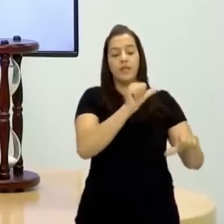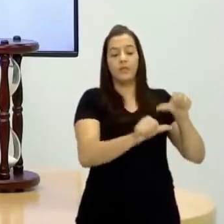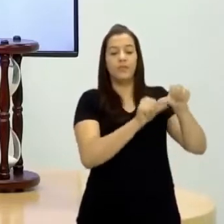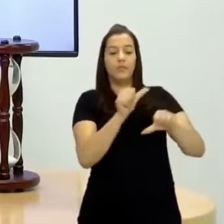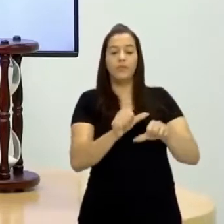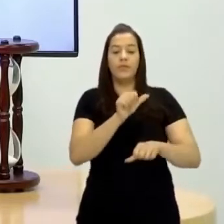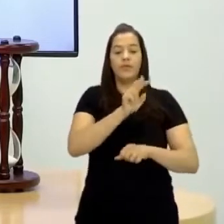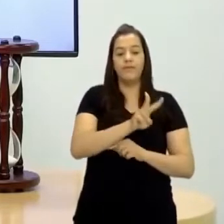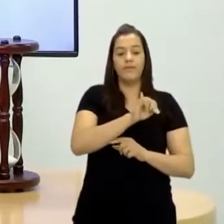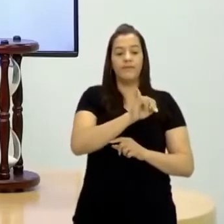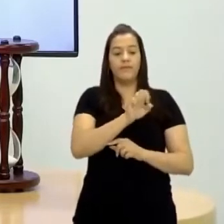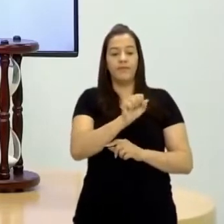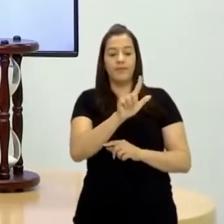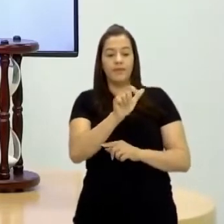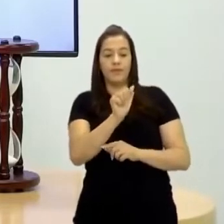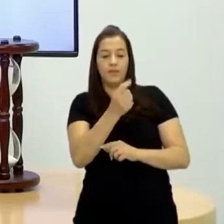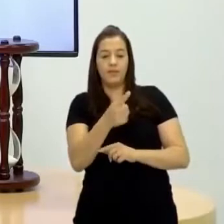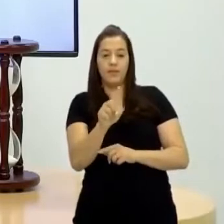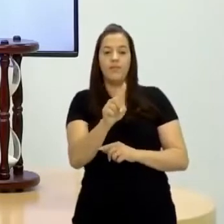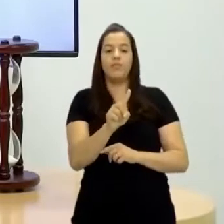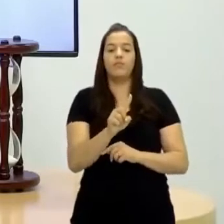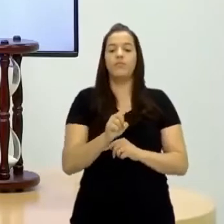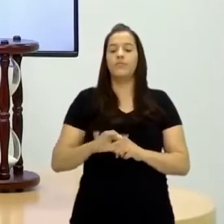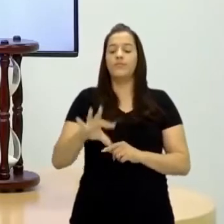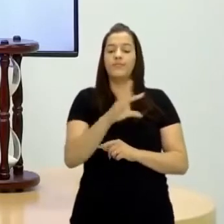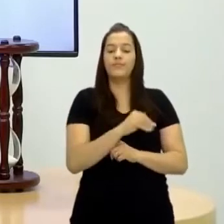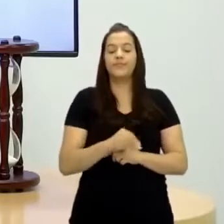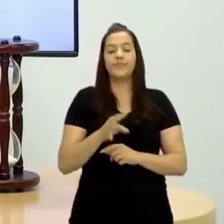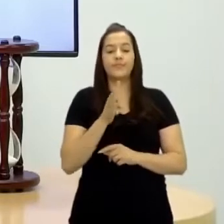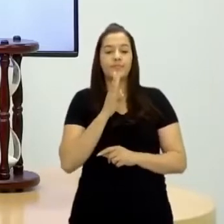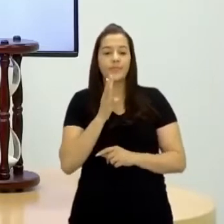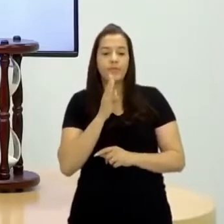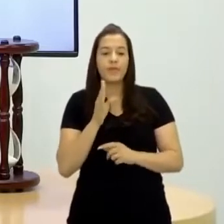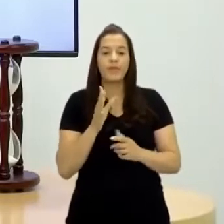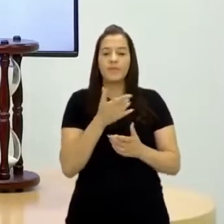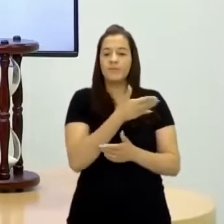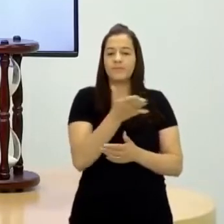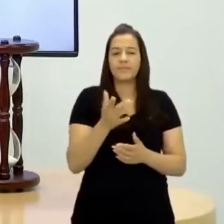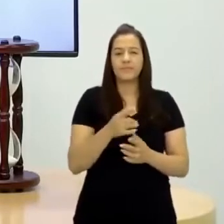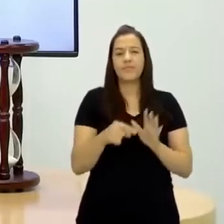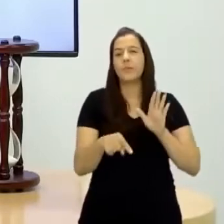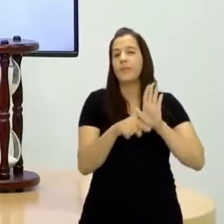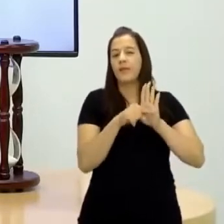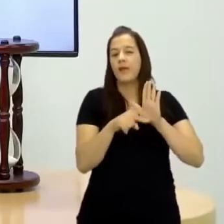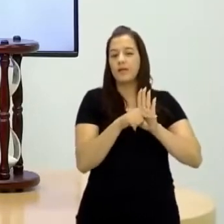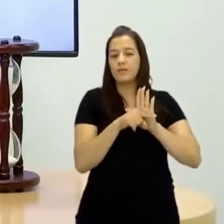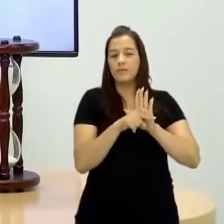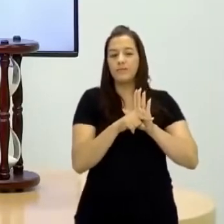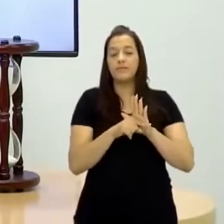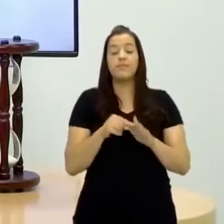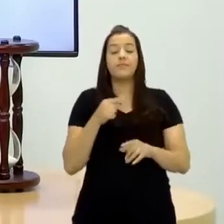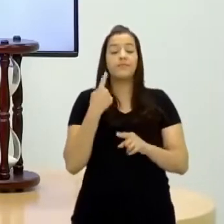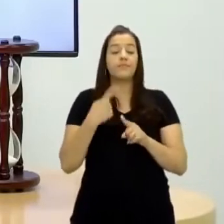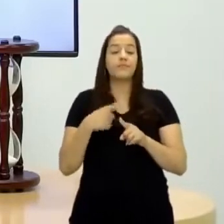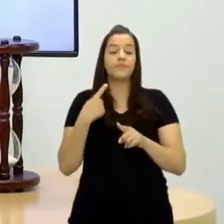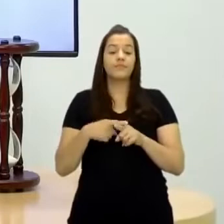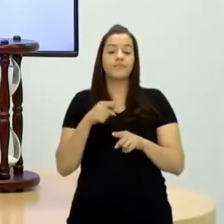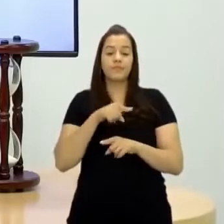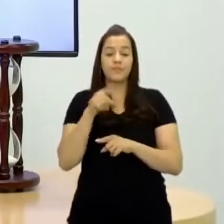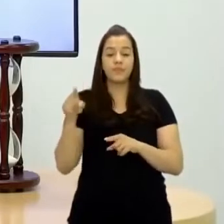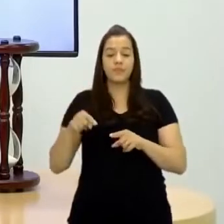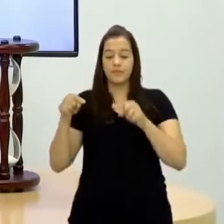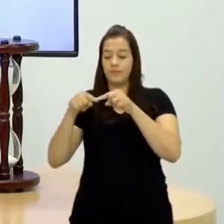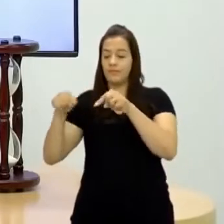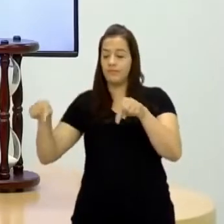esse nome vilão, ele começou a ser conhecido de uma forma pejorativa, negativa, né? Porque, gente, esse vilão, quando ele sai desse